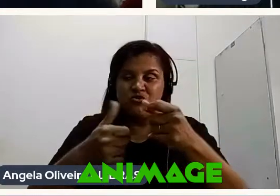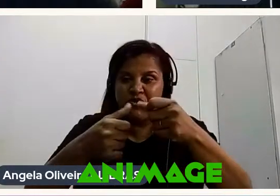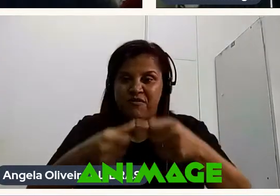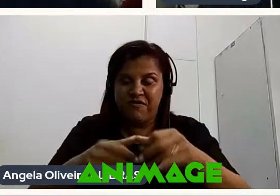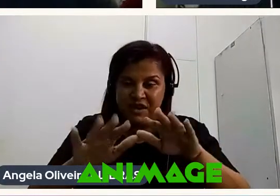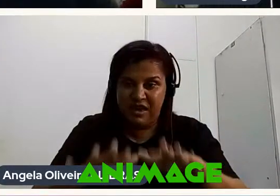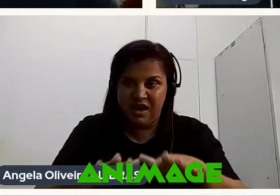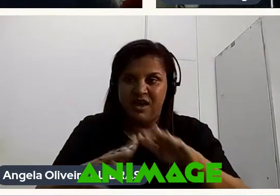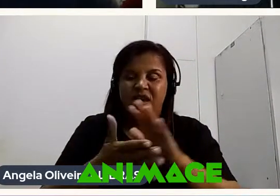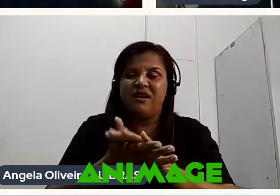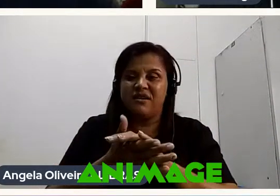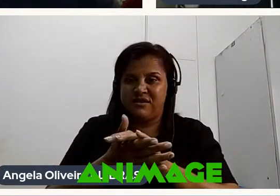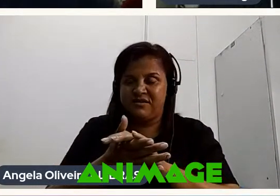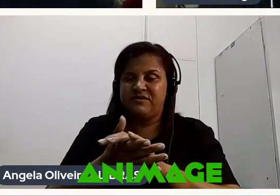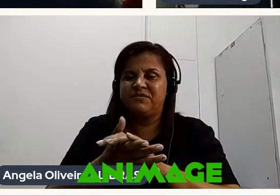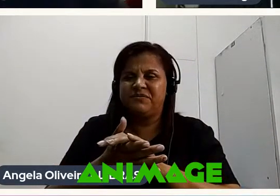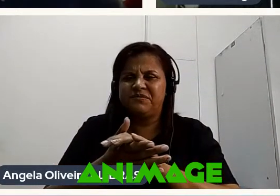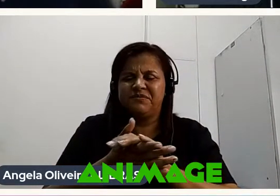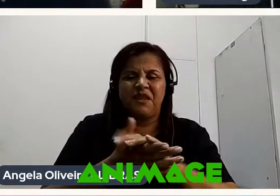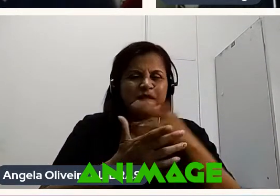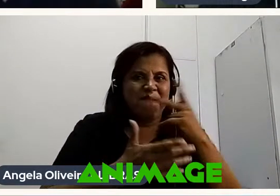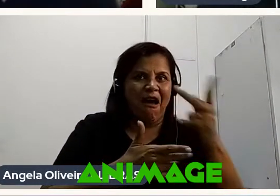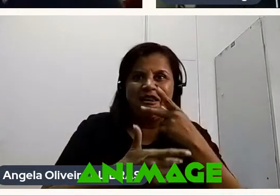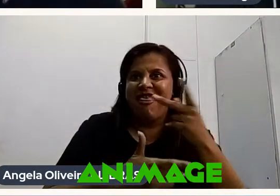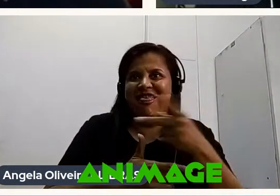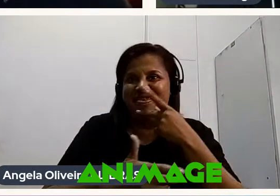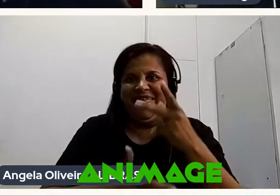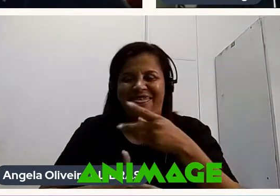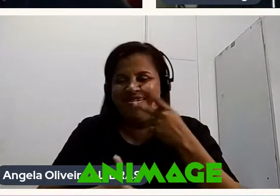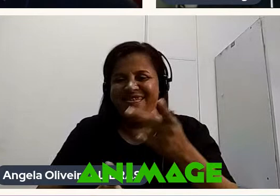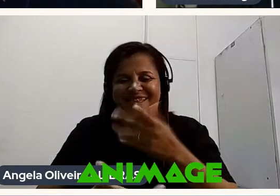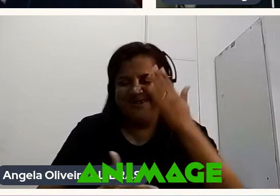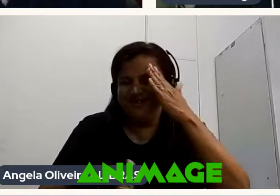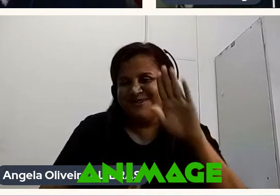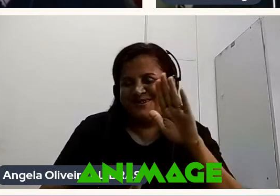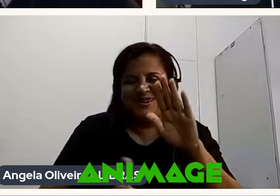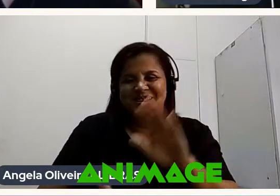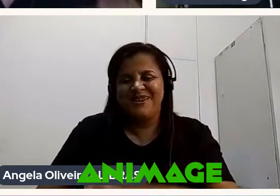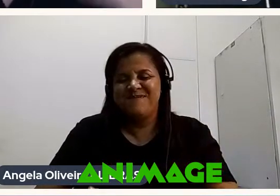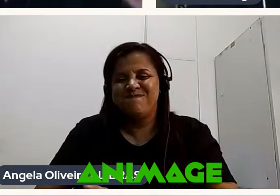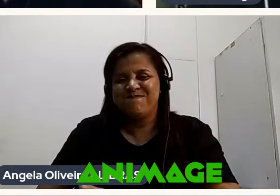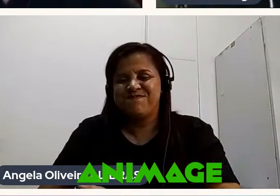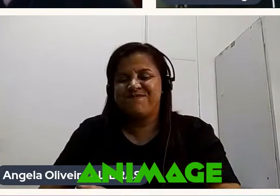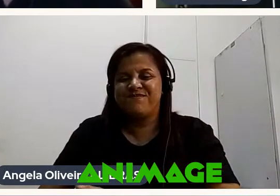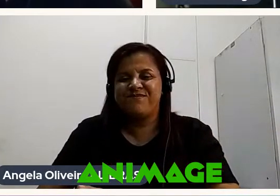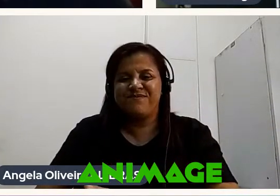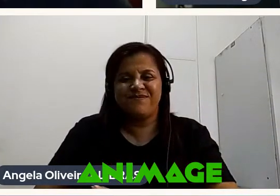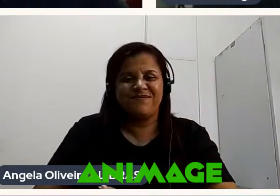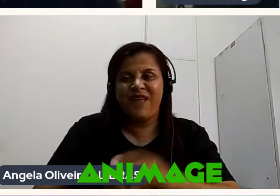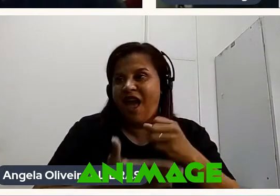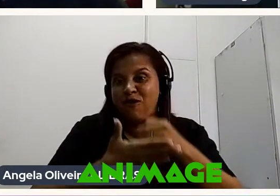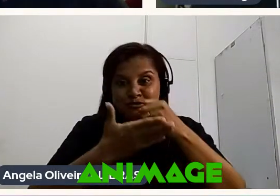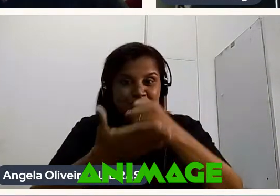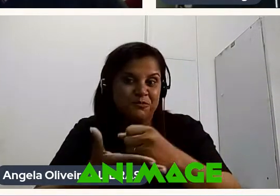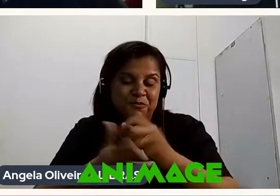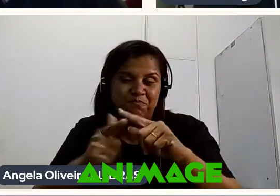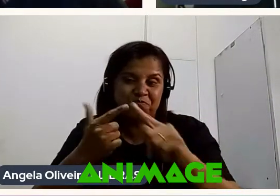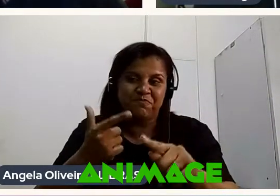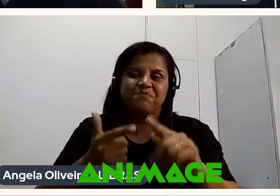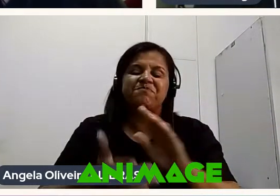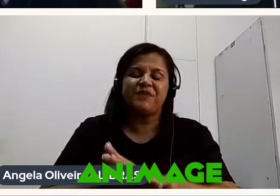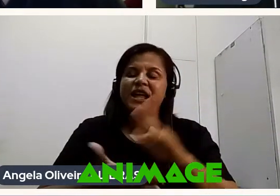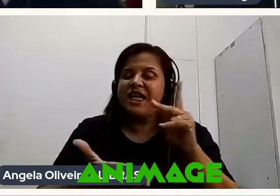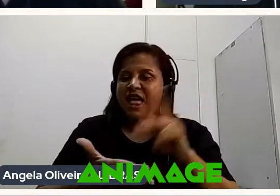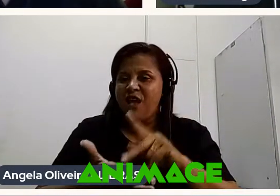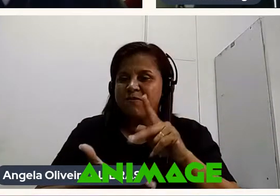Presentes Falei para caramba Não sei Se contribui Mas assim Realmente